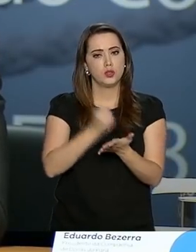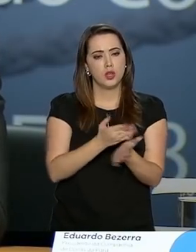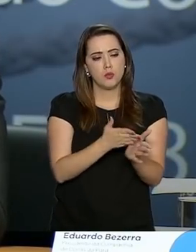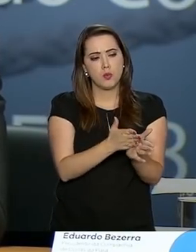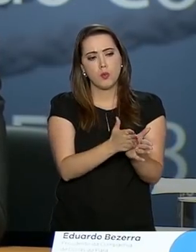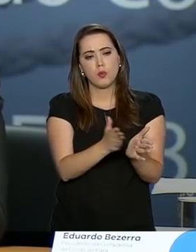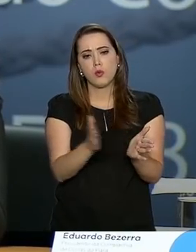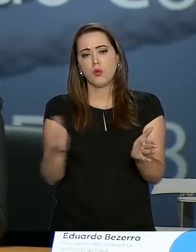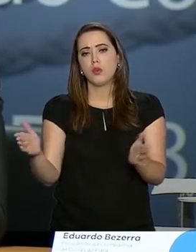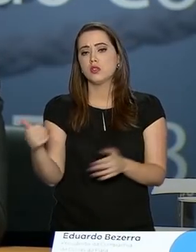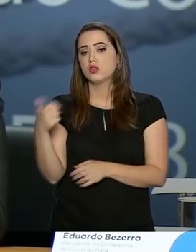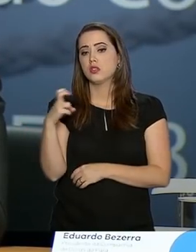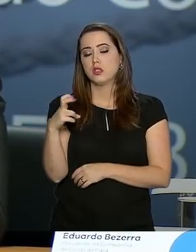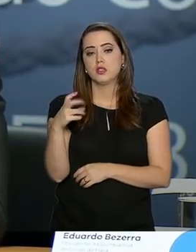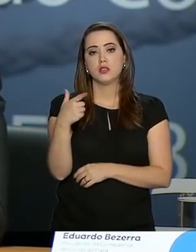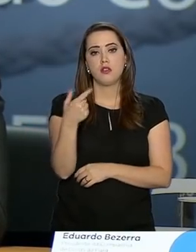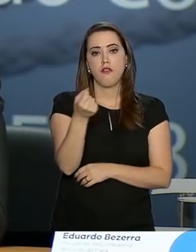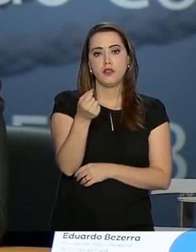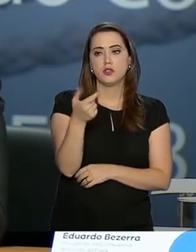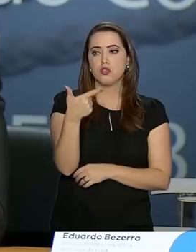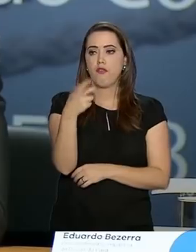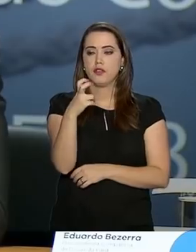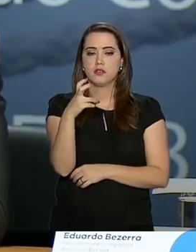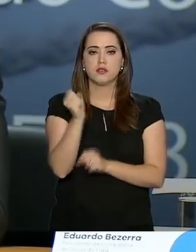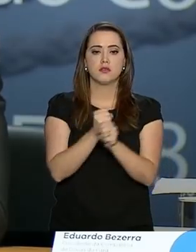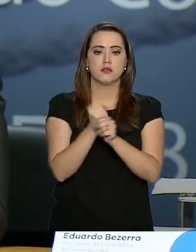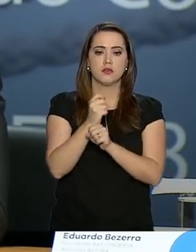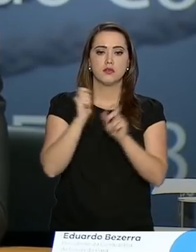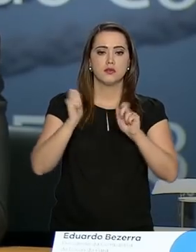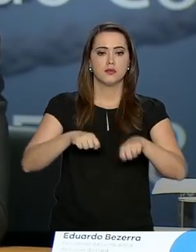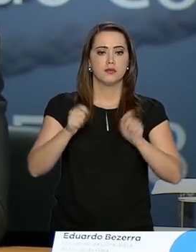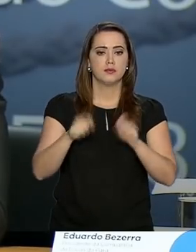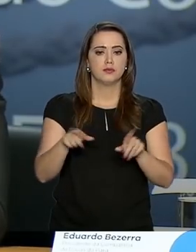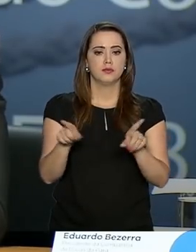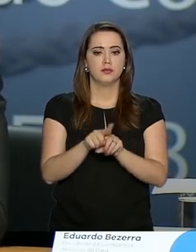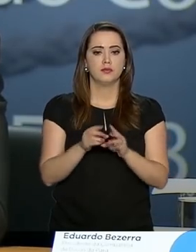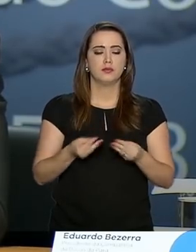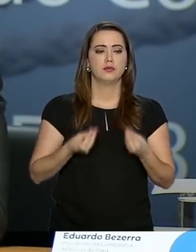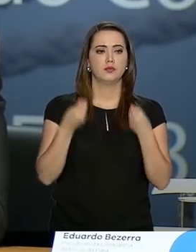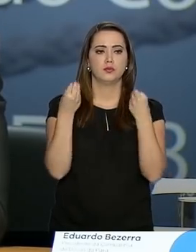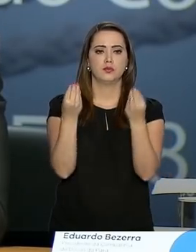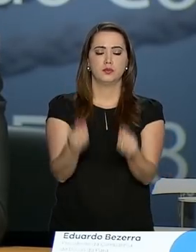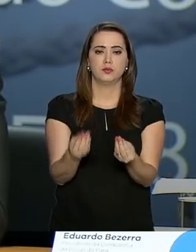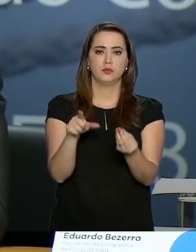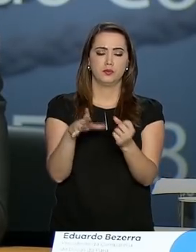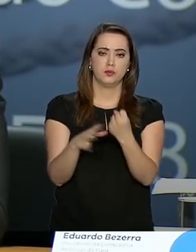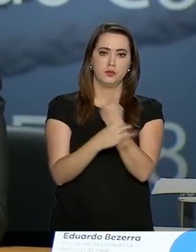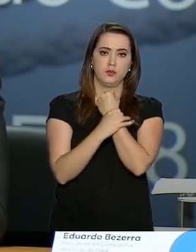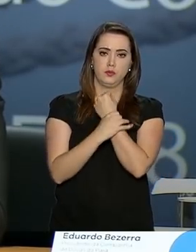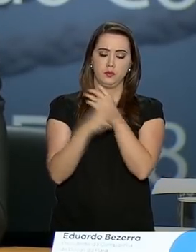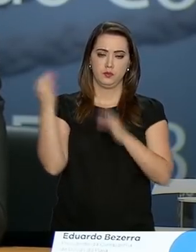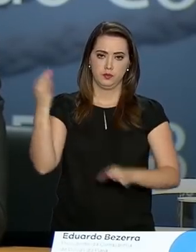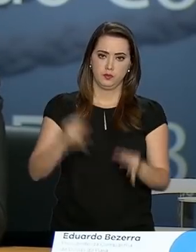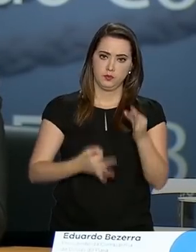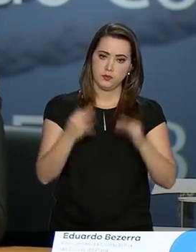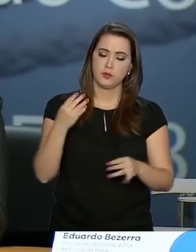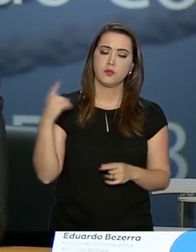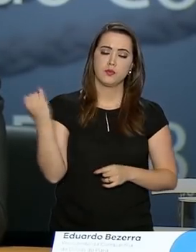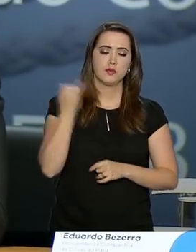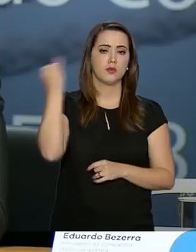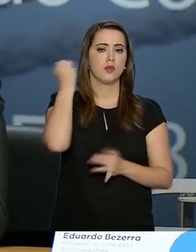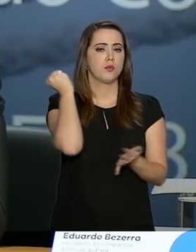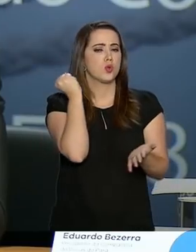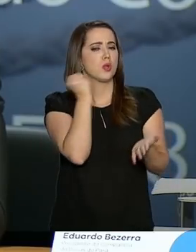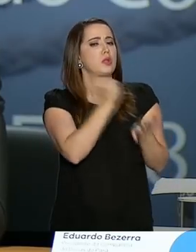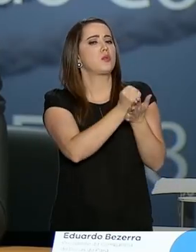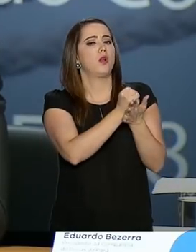15, de 20, de 25 anos, que permitem a realização dos investimentos, que trazem segurança jurídica. Então, isso é marcante para